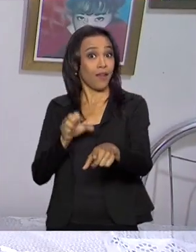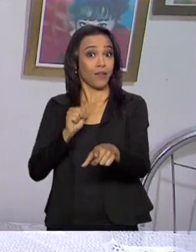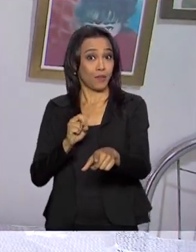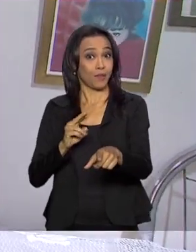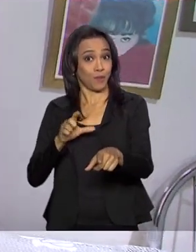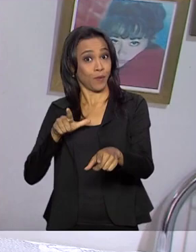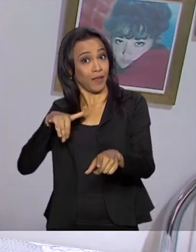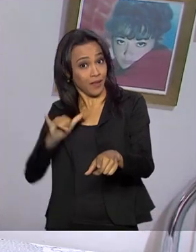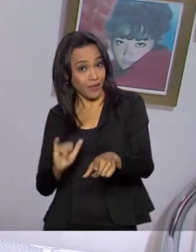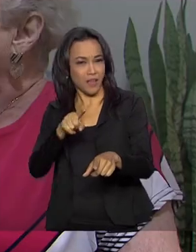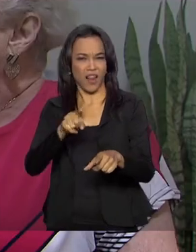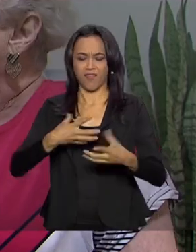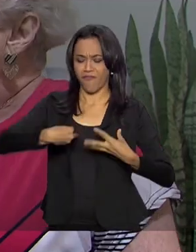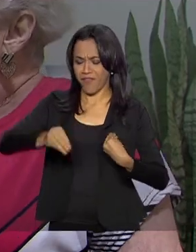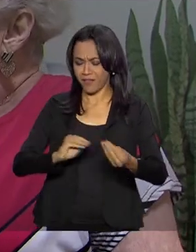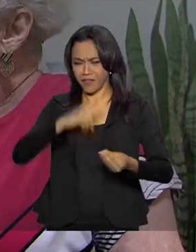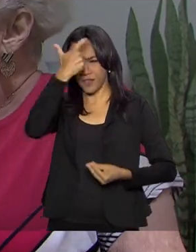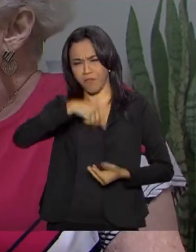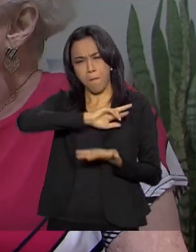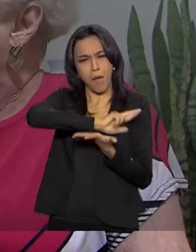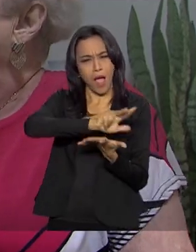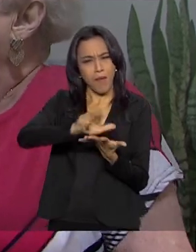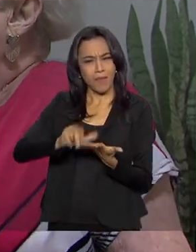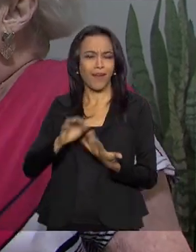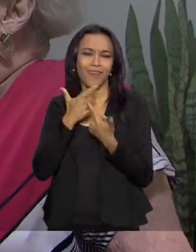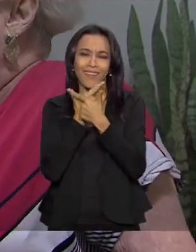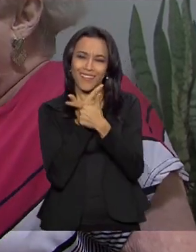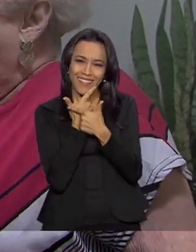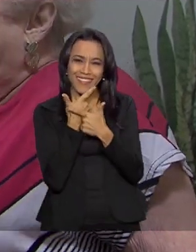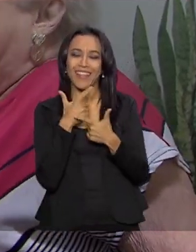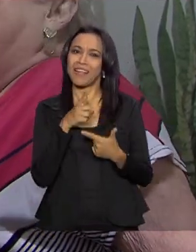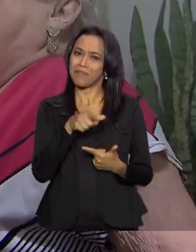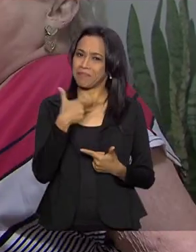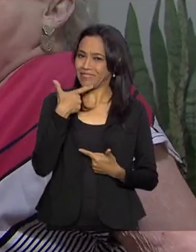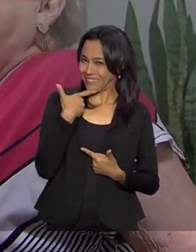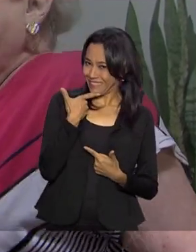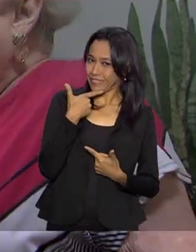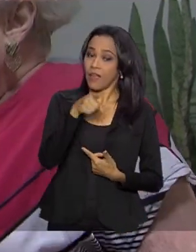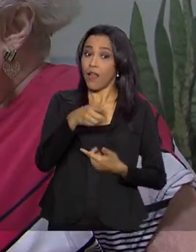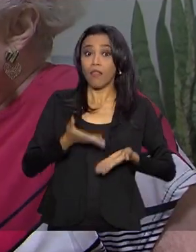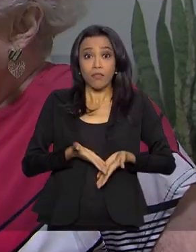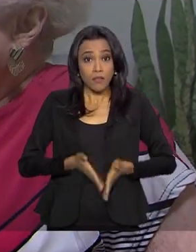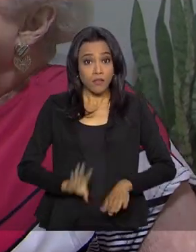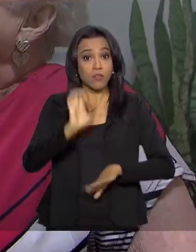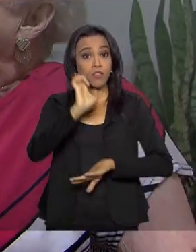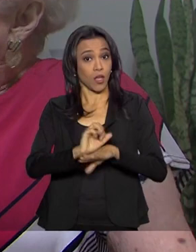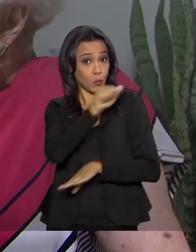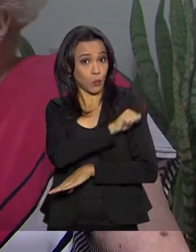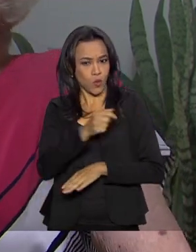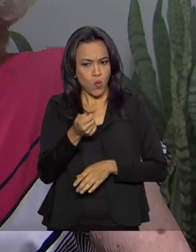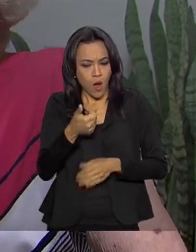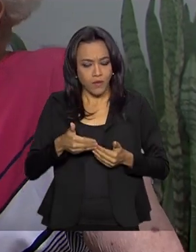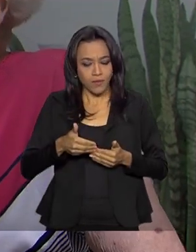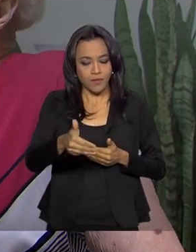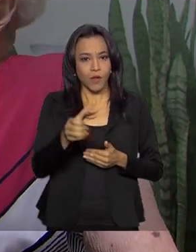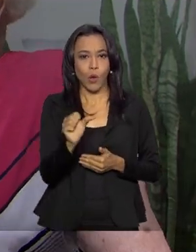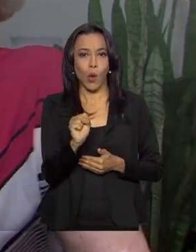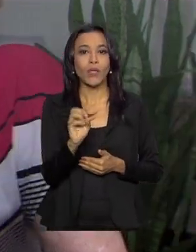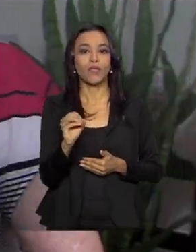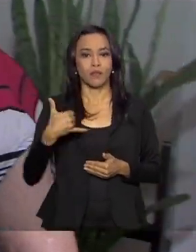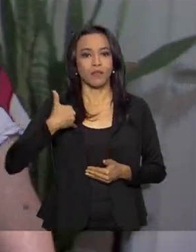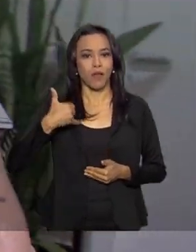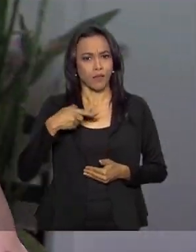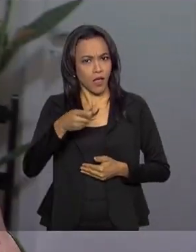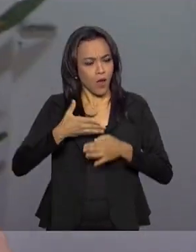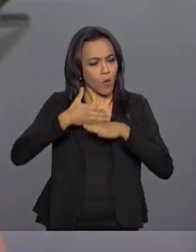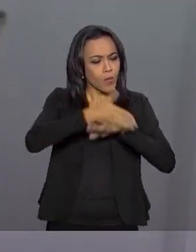versatilidade e também simpatia. Nascida no Rio de Janeiro e prestes a completar 80 anos, ela entrou